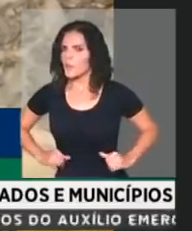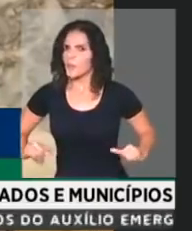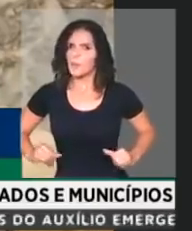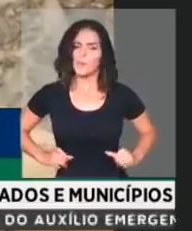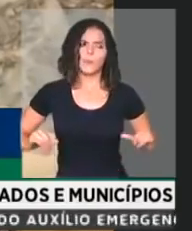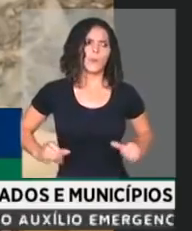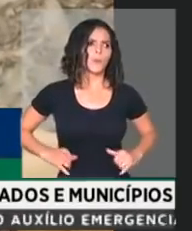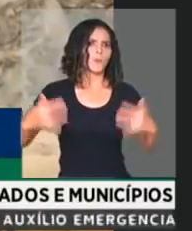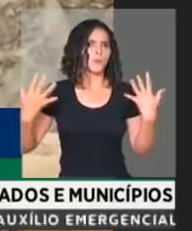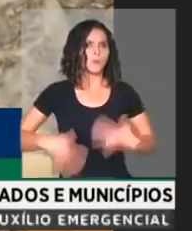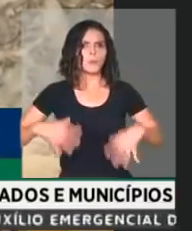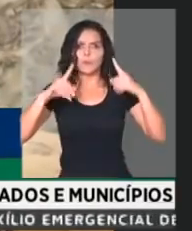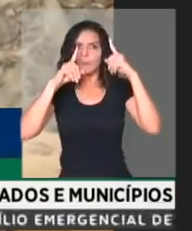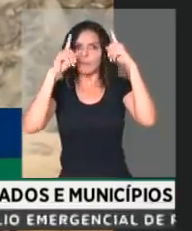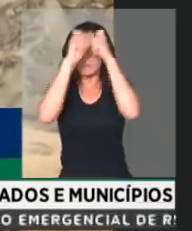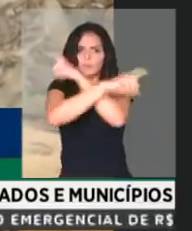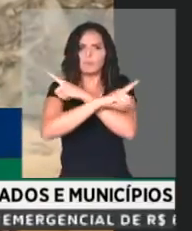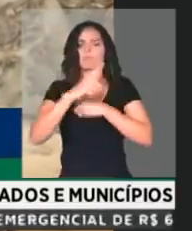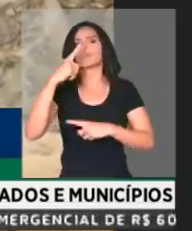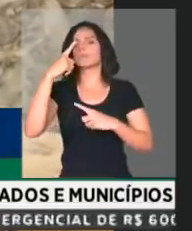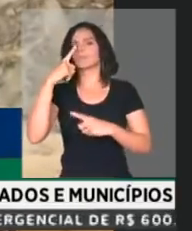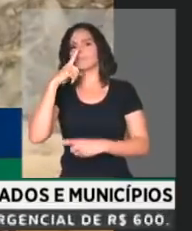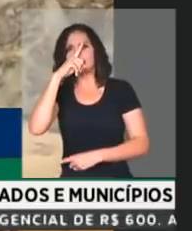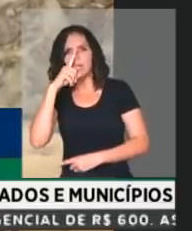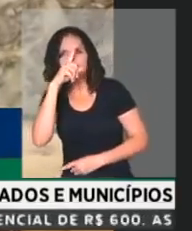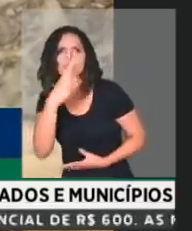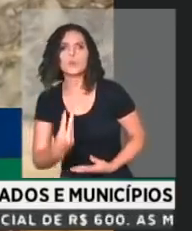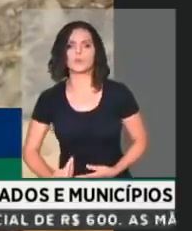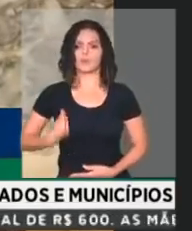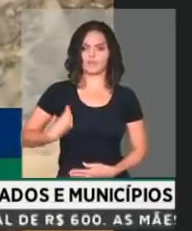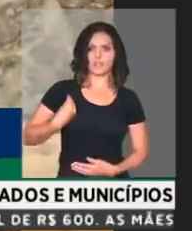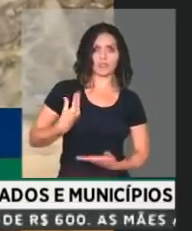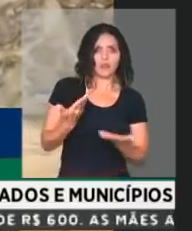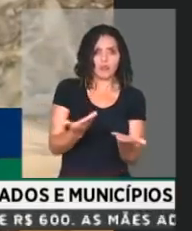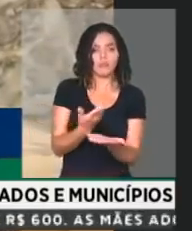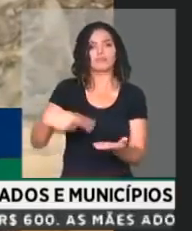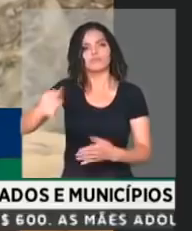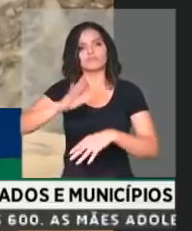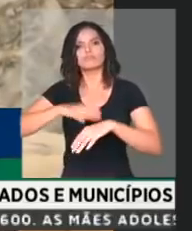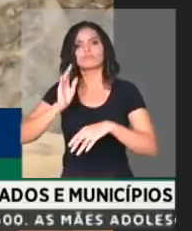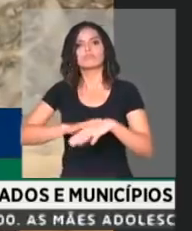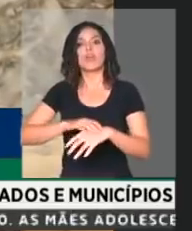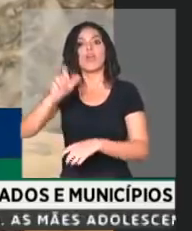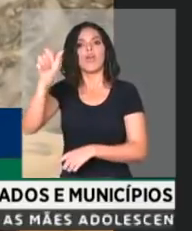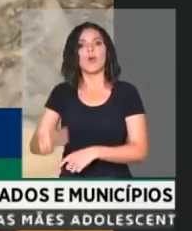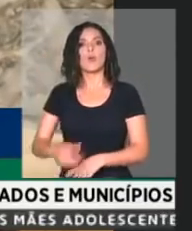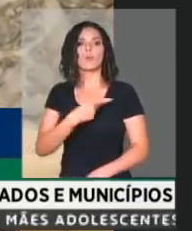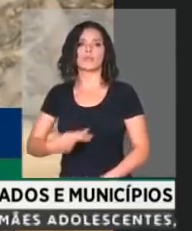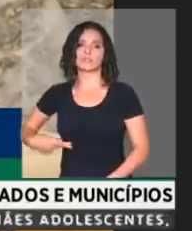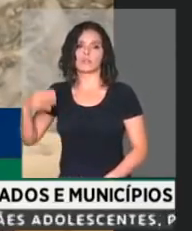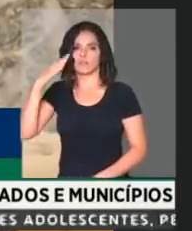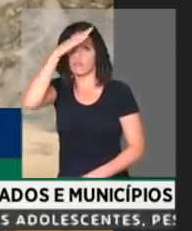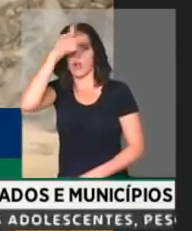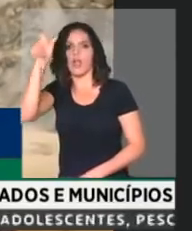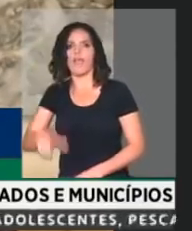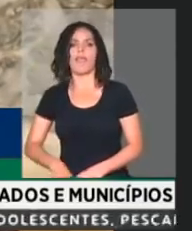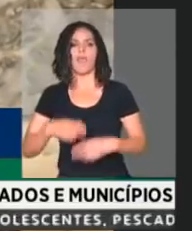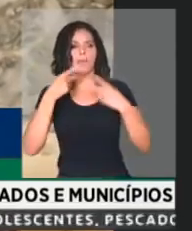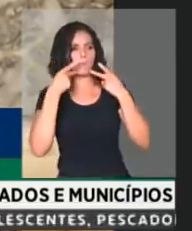Minha solidariedade total e profunda a esses profissionais de saúde. E digo mais, mensageiro da morte é o presidente da República,